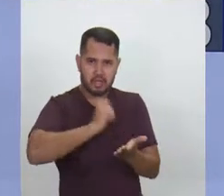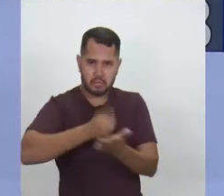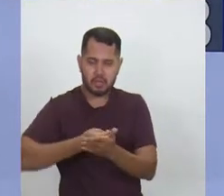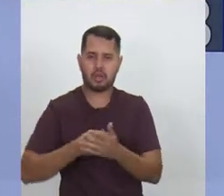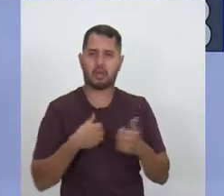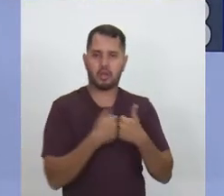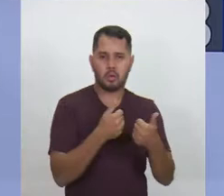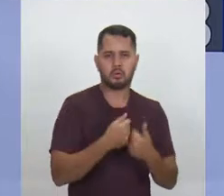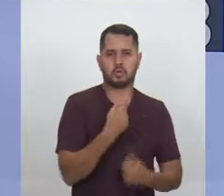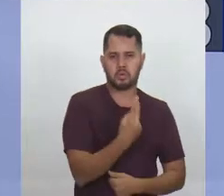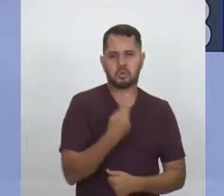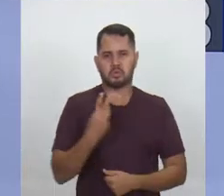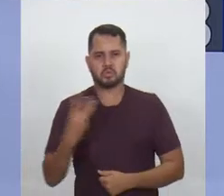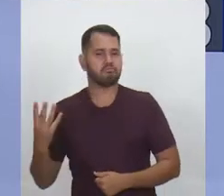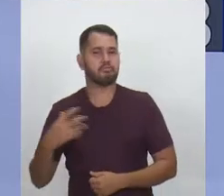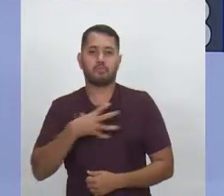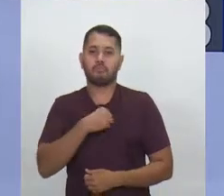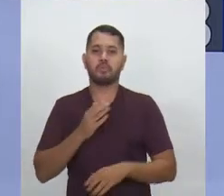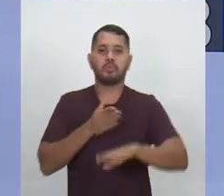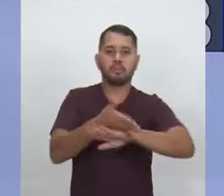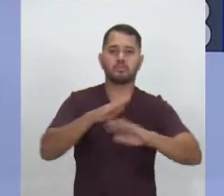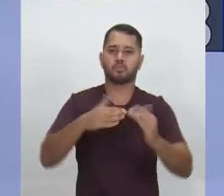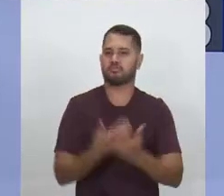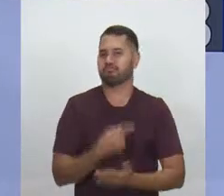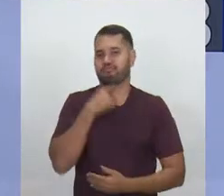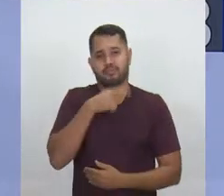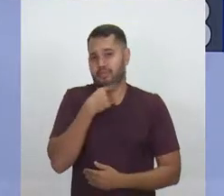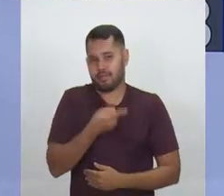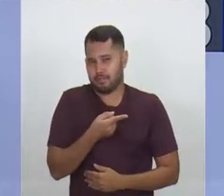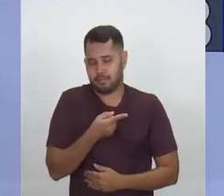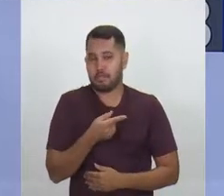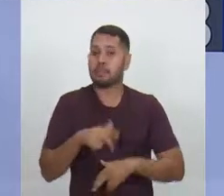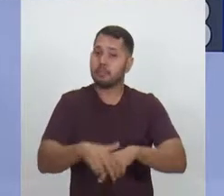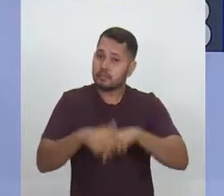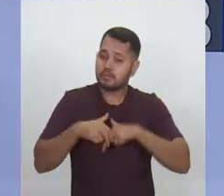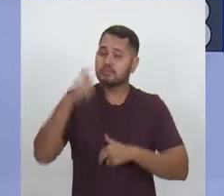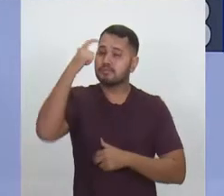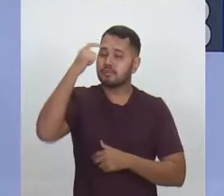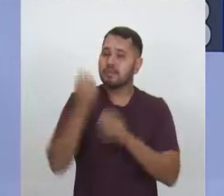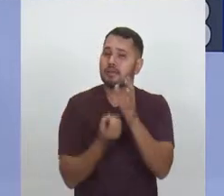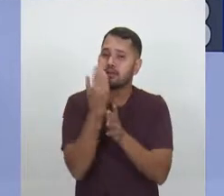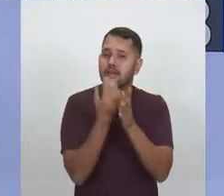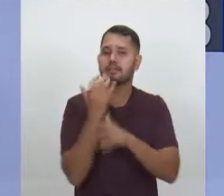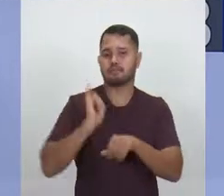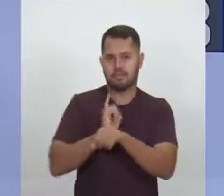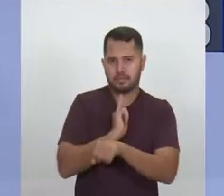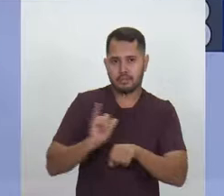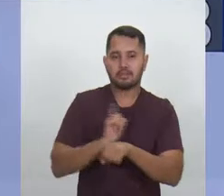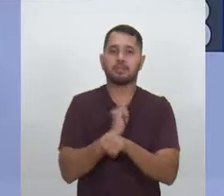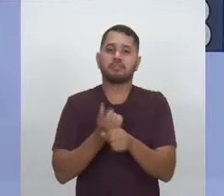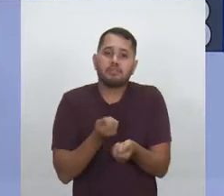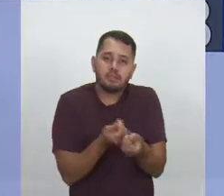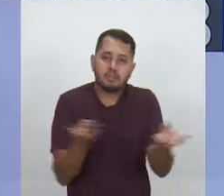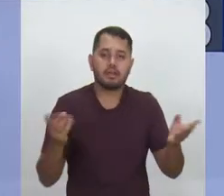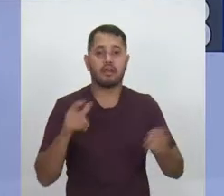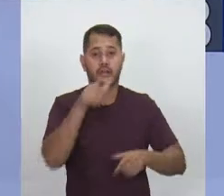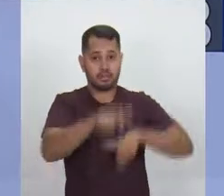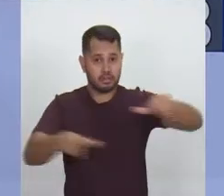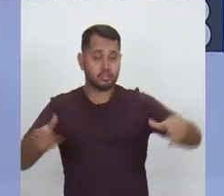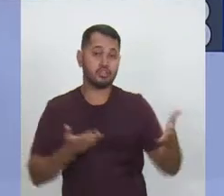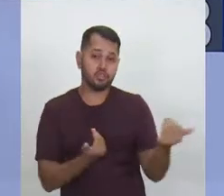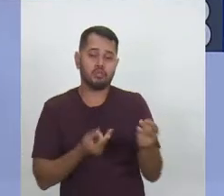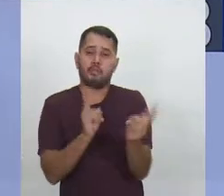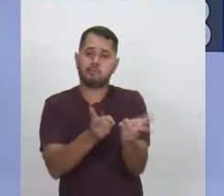transportes para que o filho pudesse estudar. Nós, portanto, precisamos criar todas as condições necessárias para que os nossos jovens